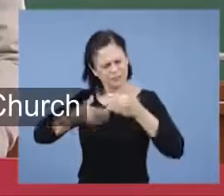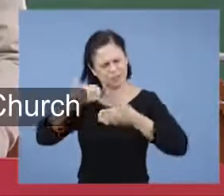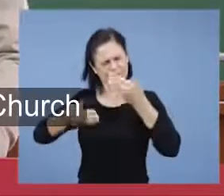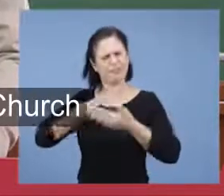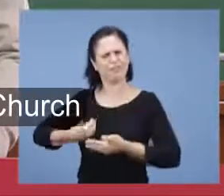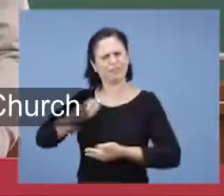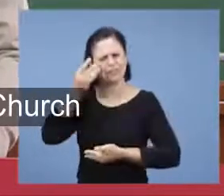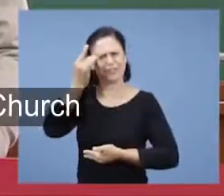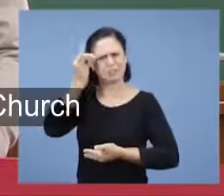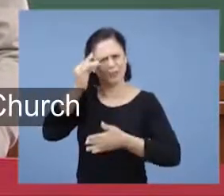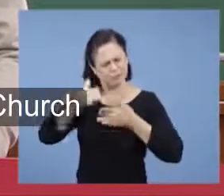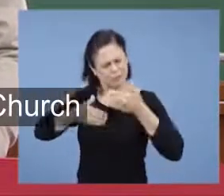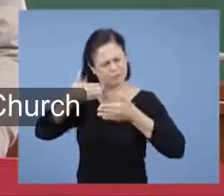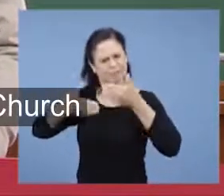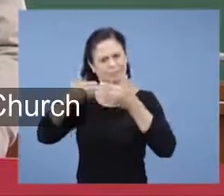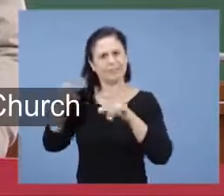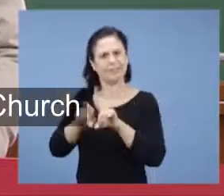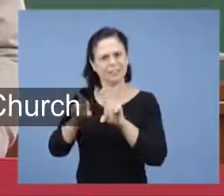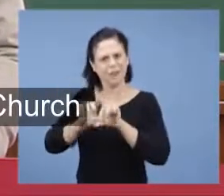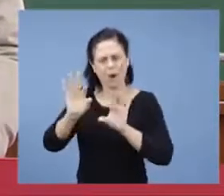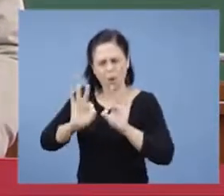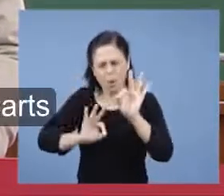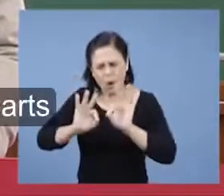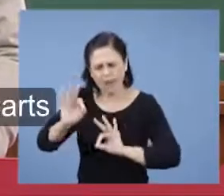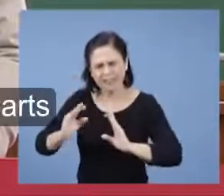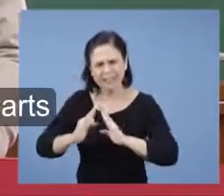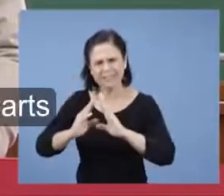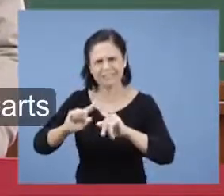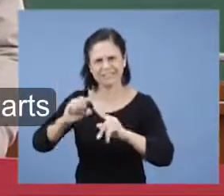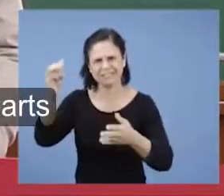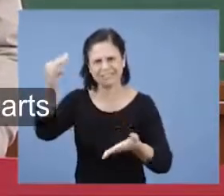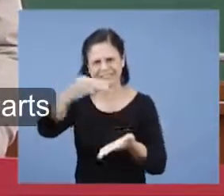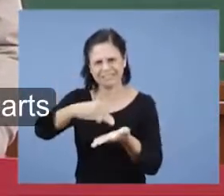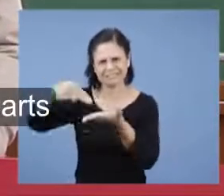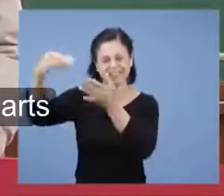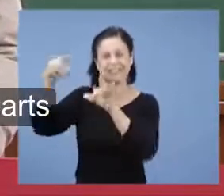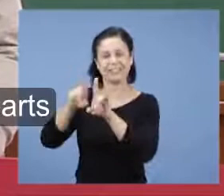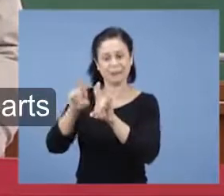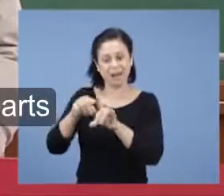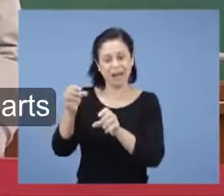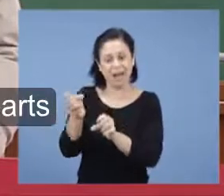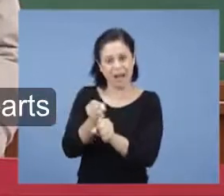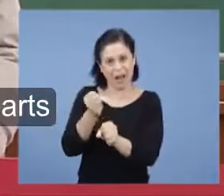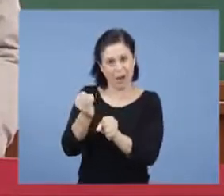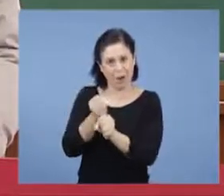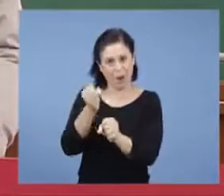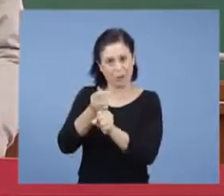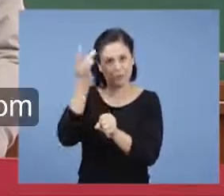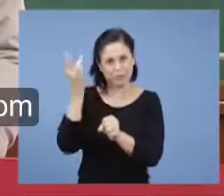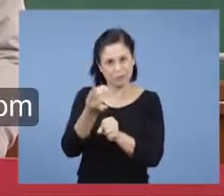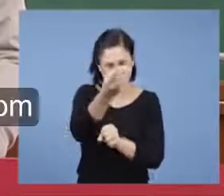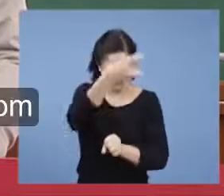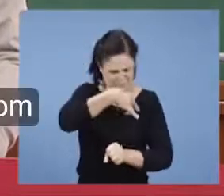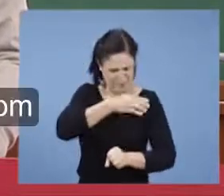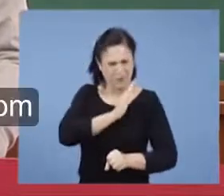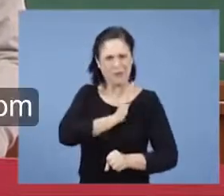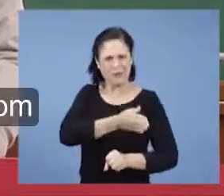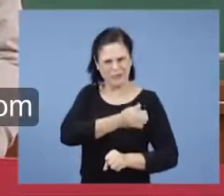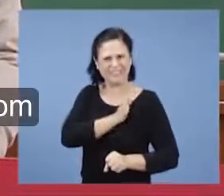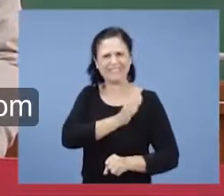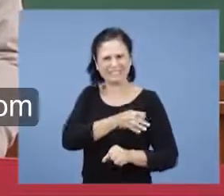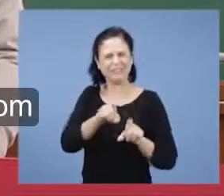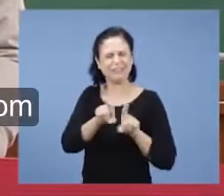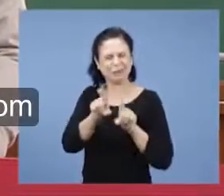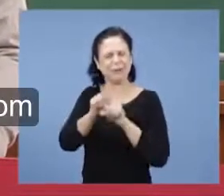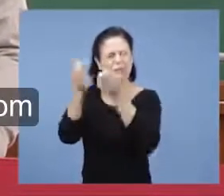da Igreja Cristã Maranata e da obra do Espírito Santo em nossos corações. E nesta manhã